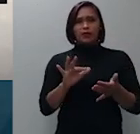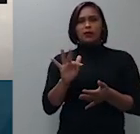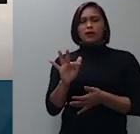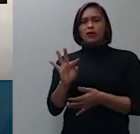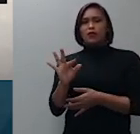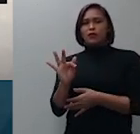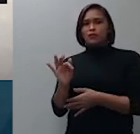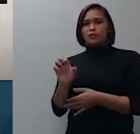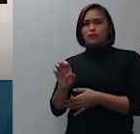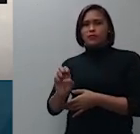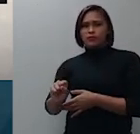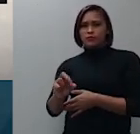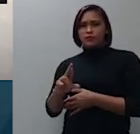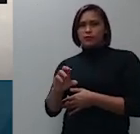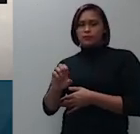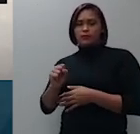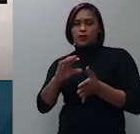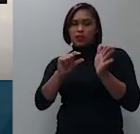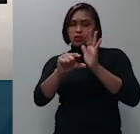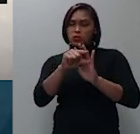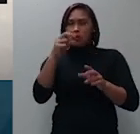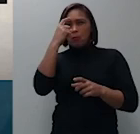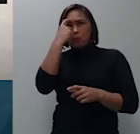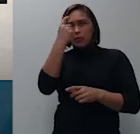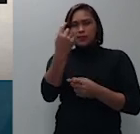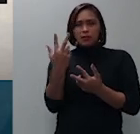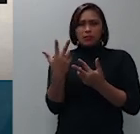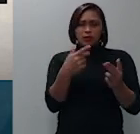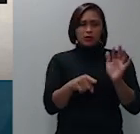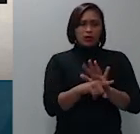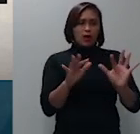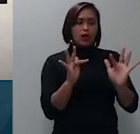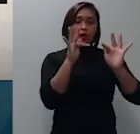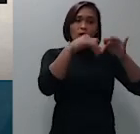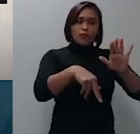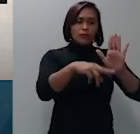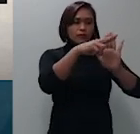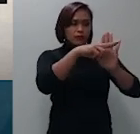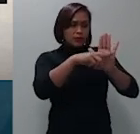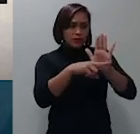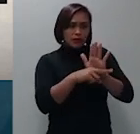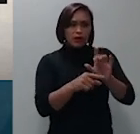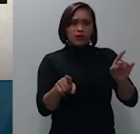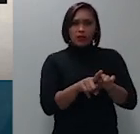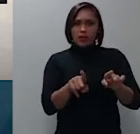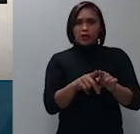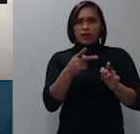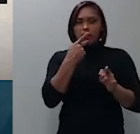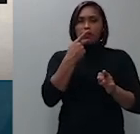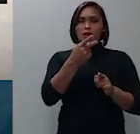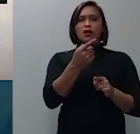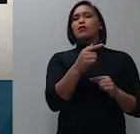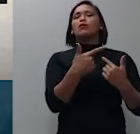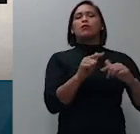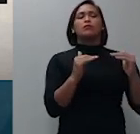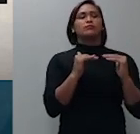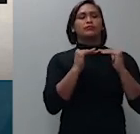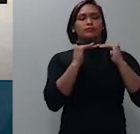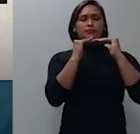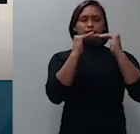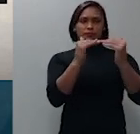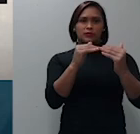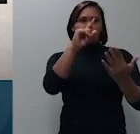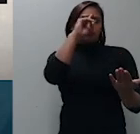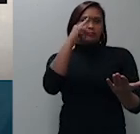na mesma linha a parte final da norma em comento preconiza outro sim a estabilidade da decisão saneadora